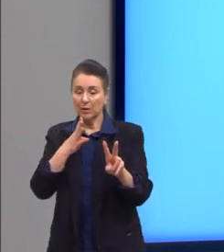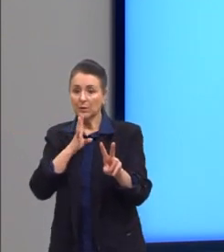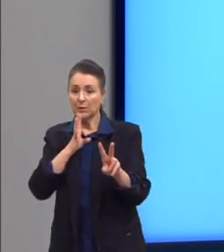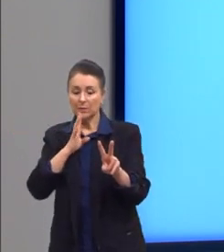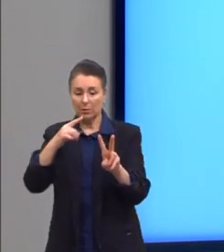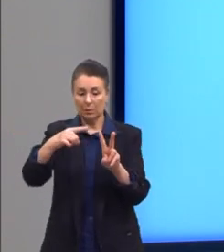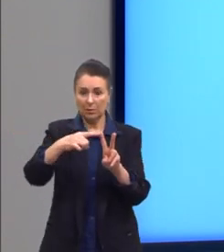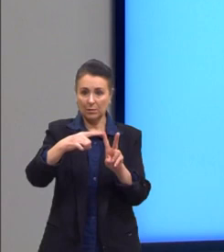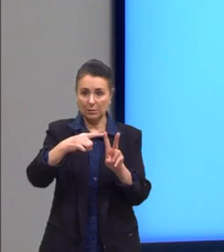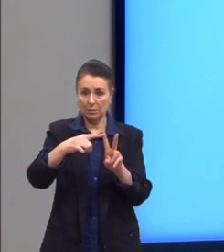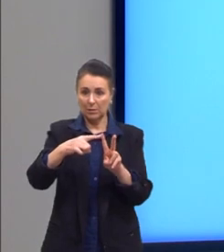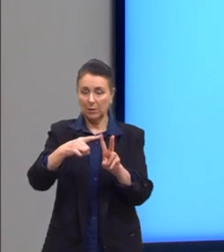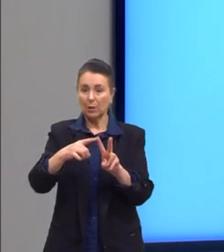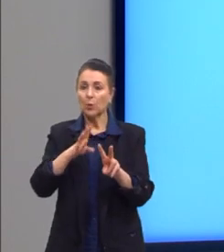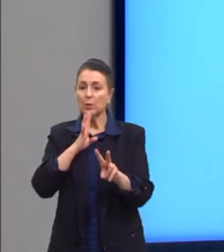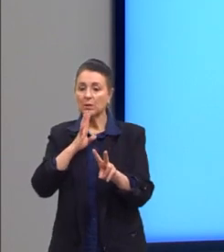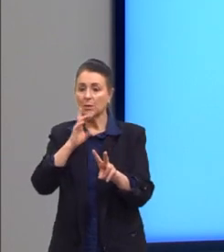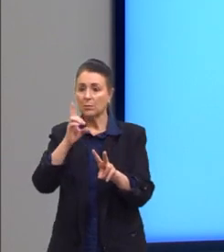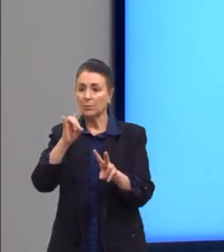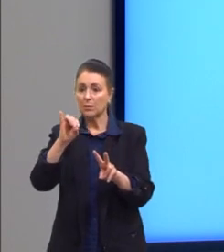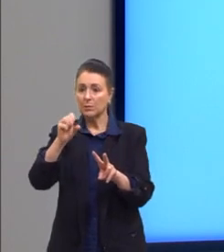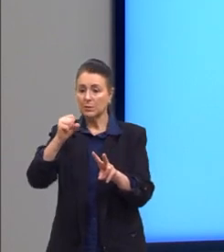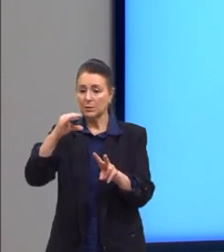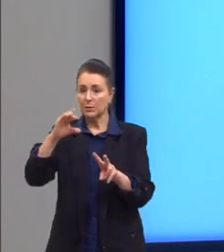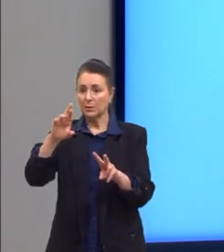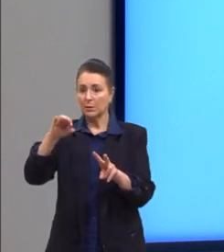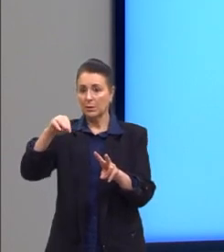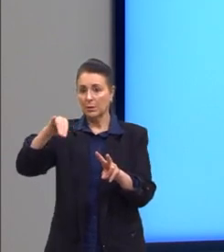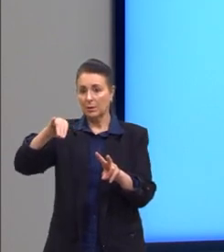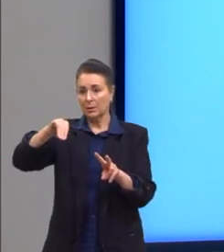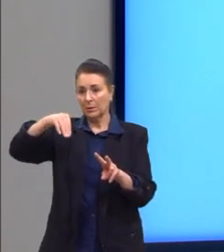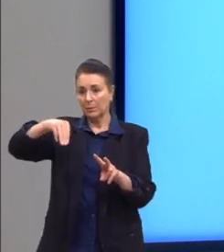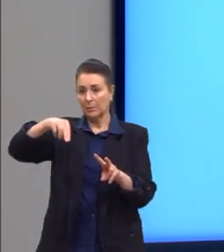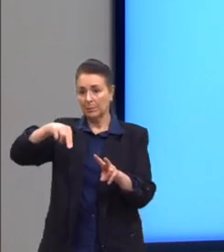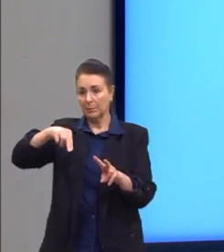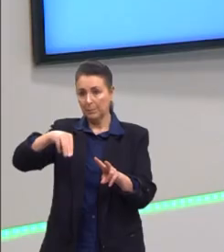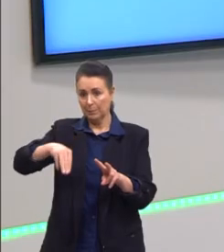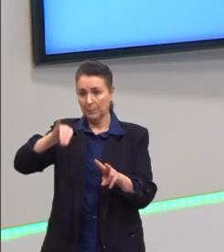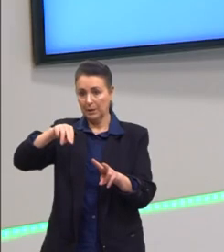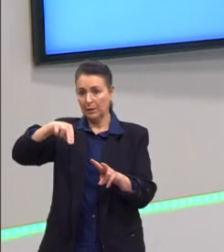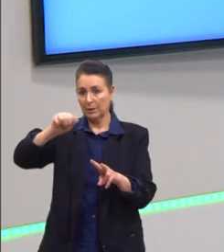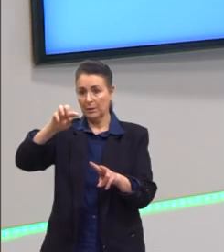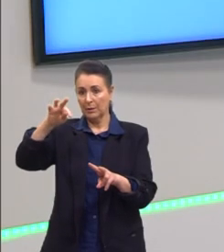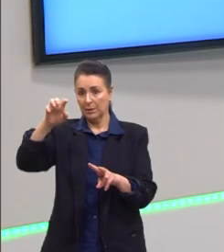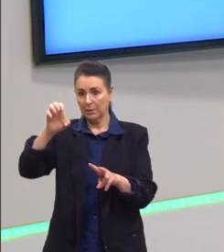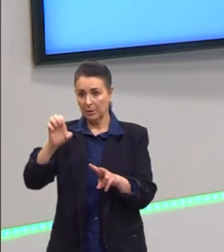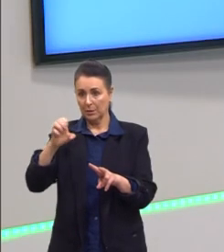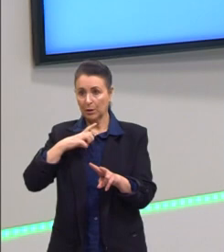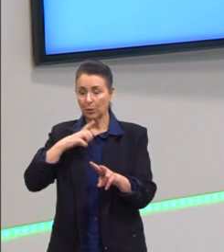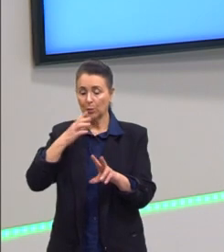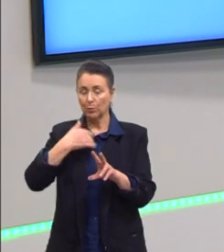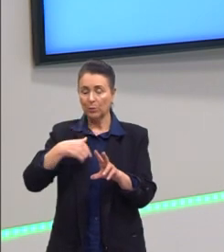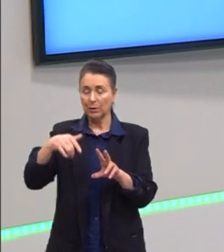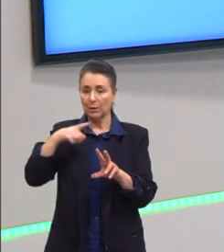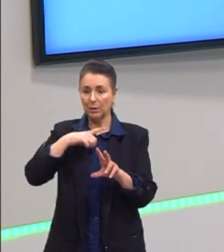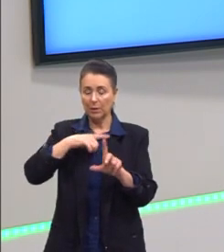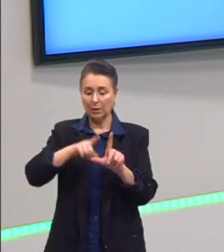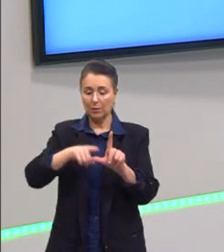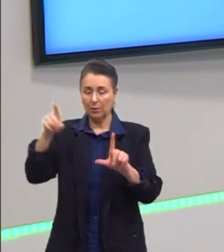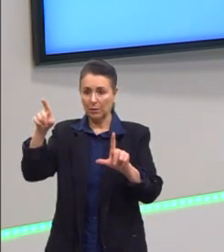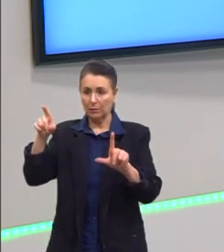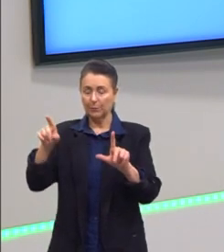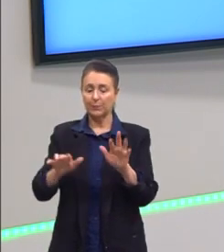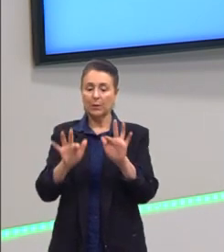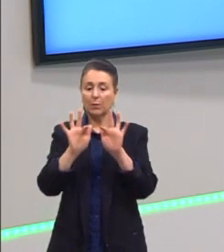pouco do discriminante, e agora nós vamos ver todas essas informações, então, contidas em um gráfico. Uma função de